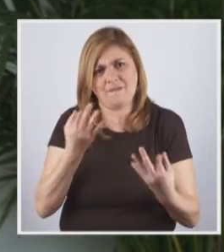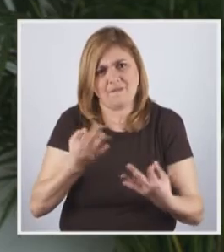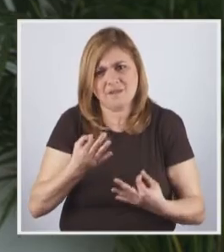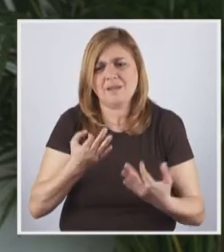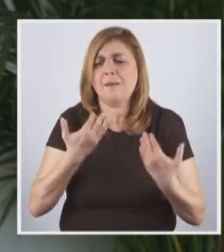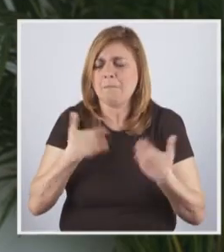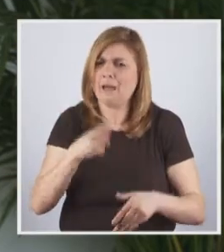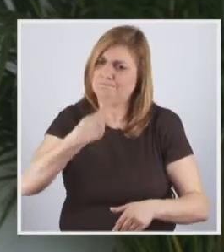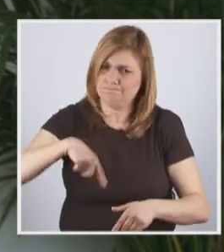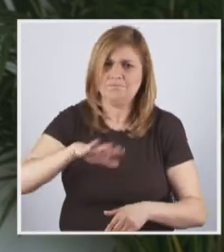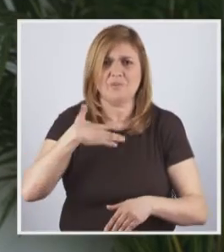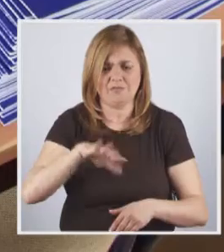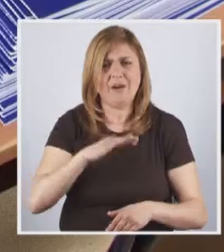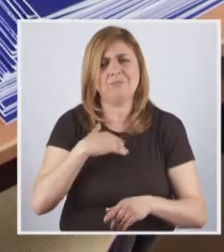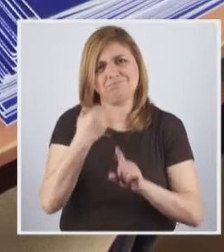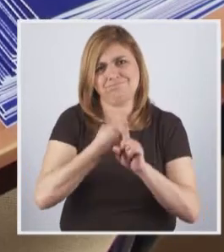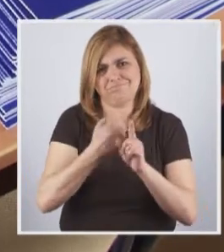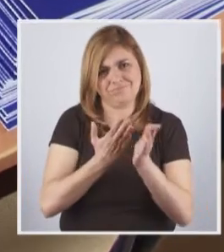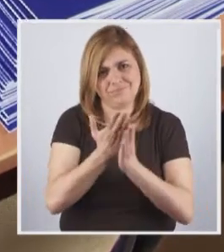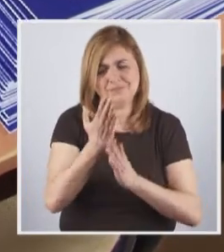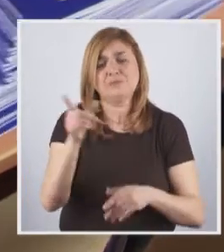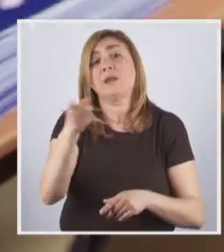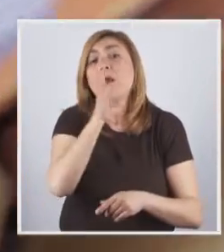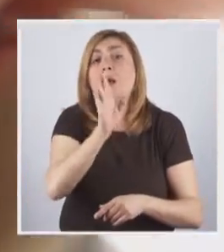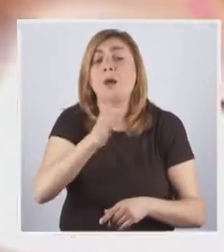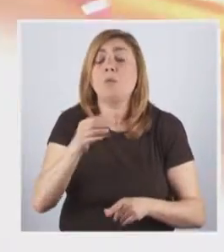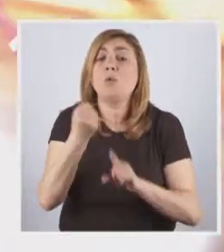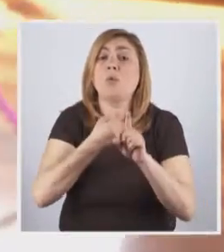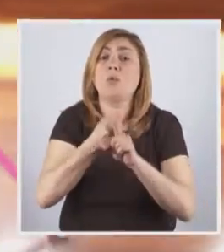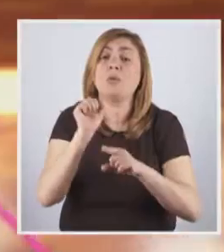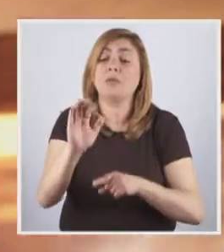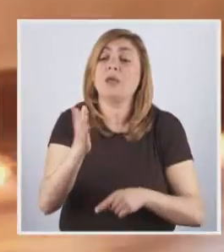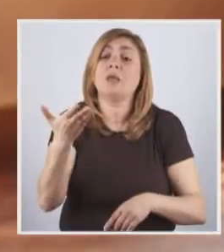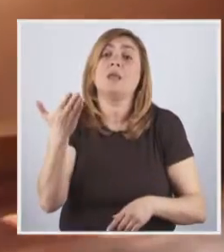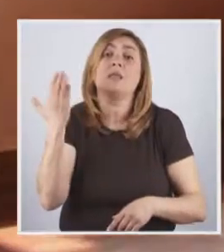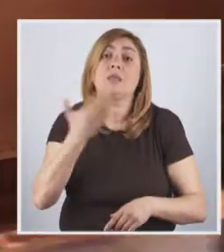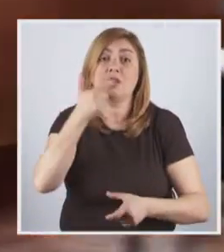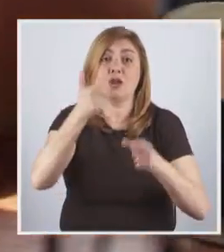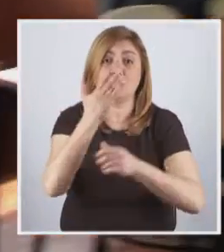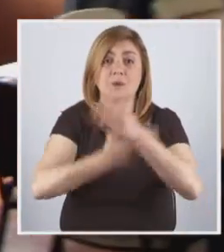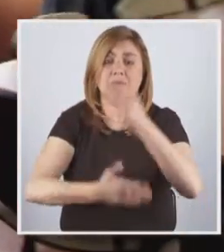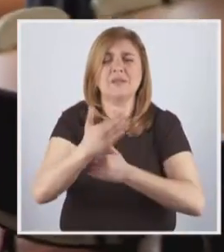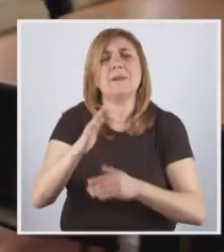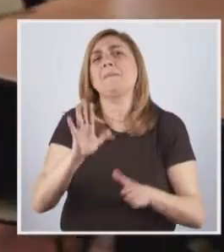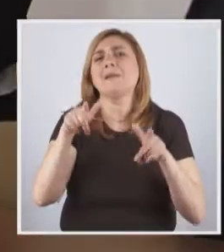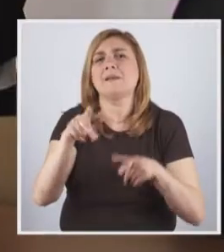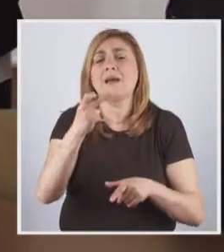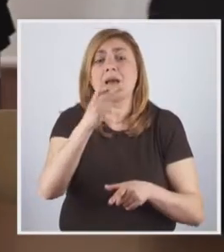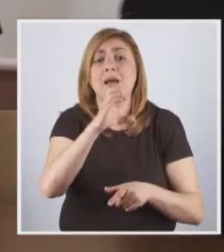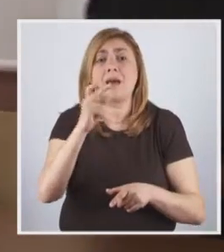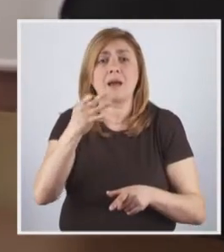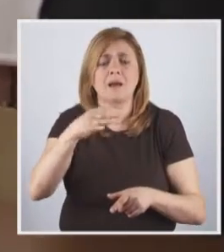cá estaremos para travar. Habituada às lutas pelos direitos das pessoas com deficiência, sobretudo na ACAPO,